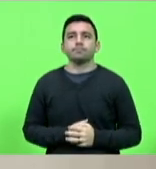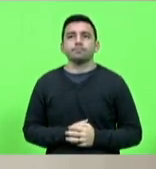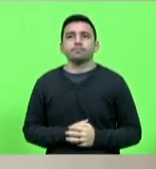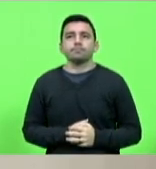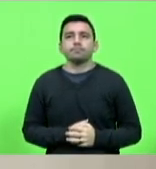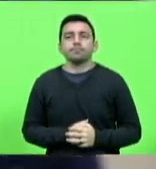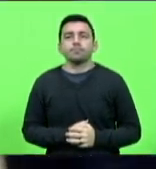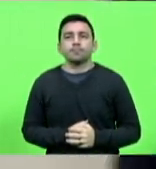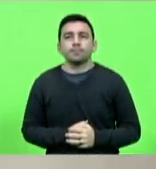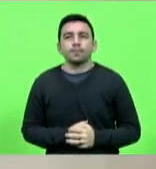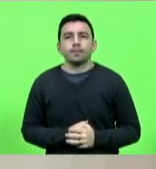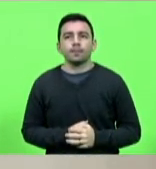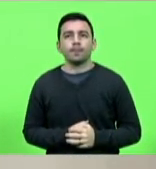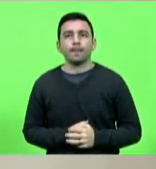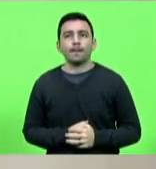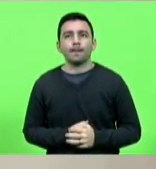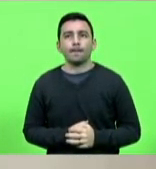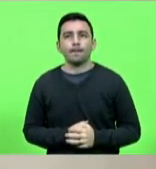obrigado